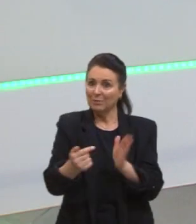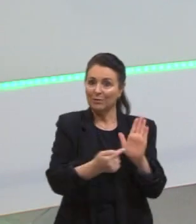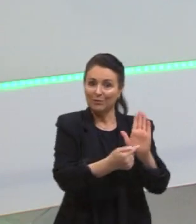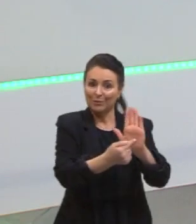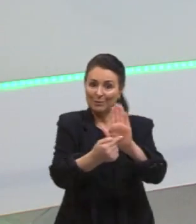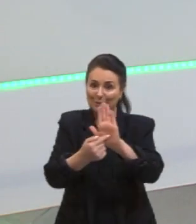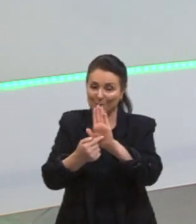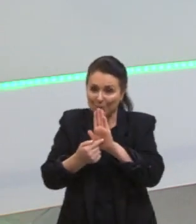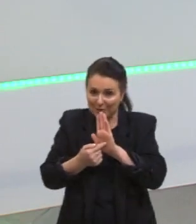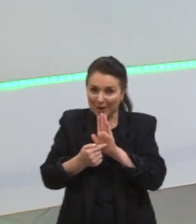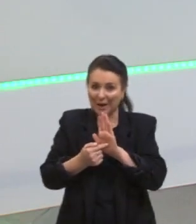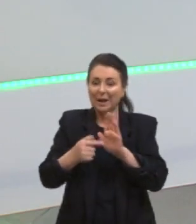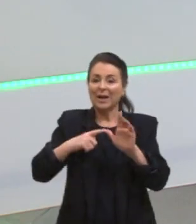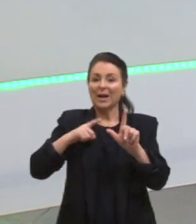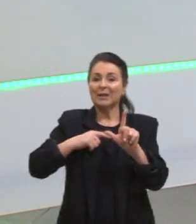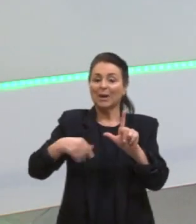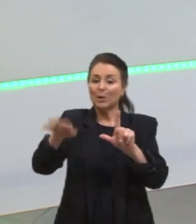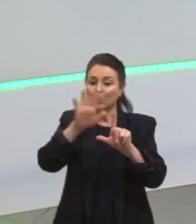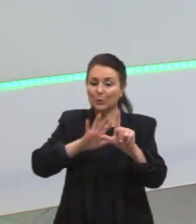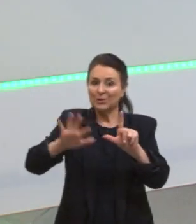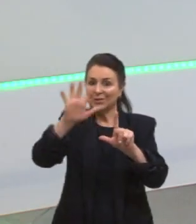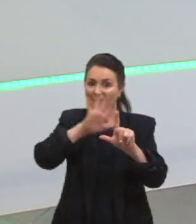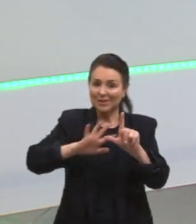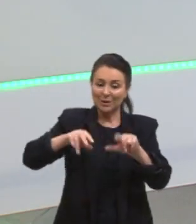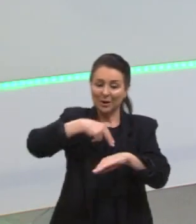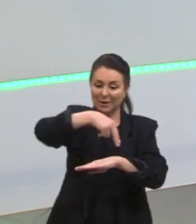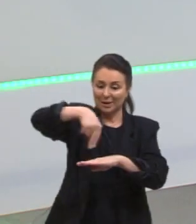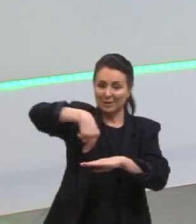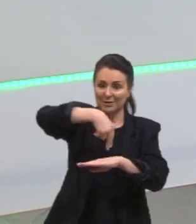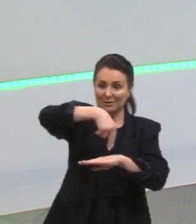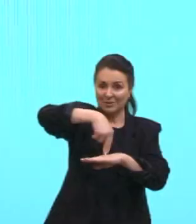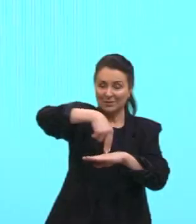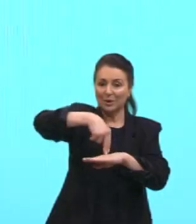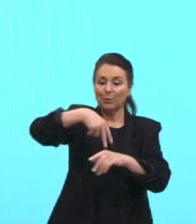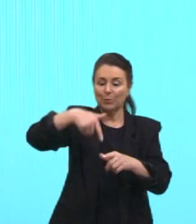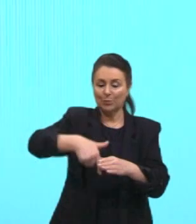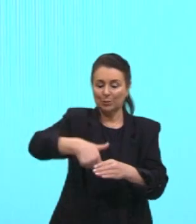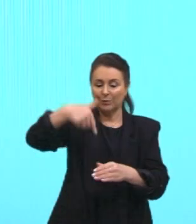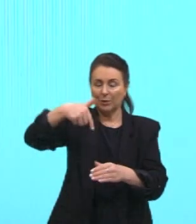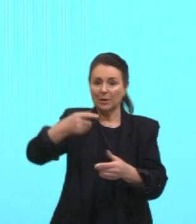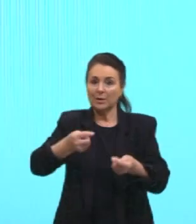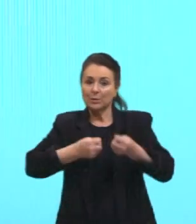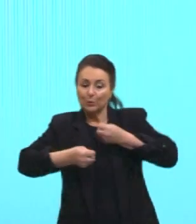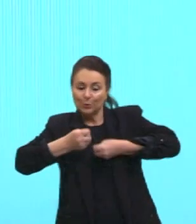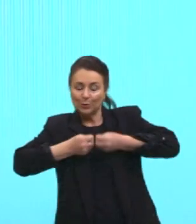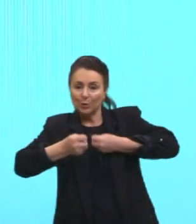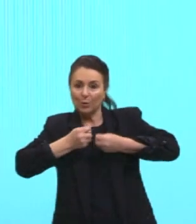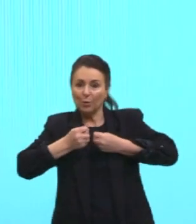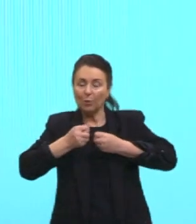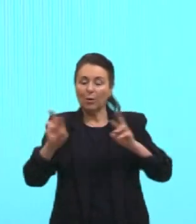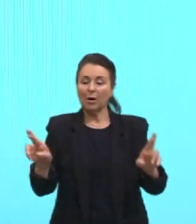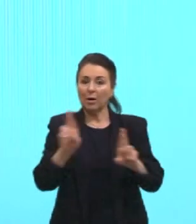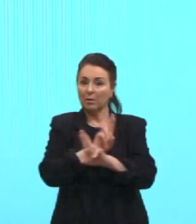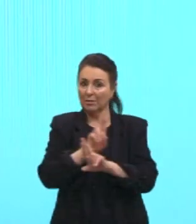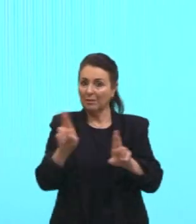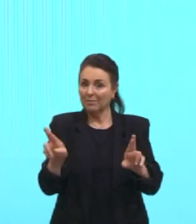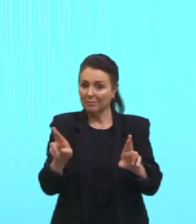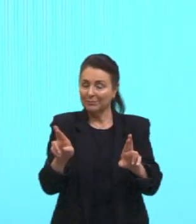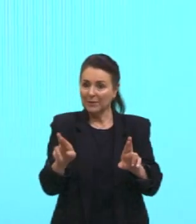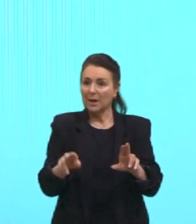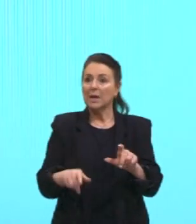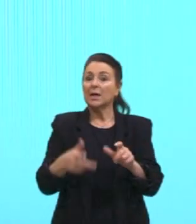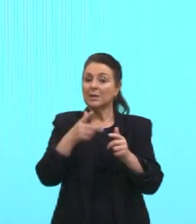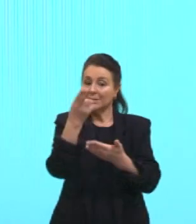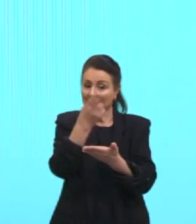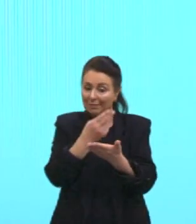uma, uma chargezinha, né, a nacionalização do petróleo, e aí eles controlam a relação disso aí, essa charge